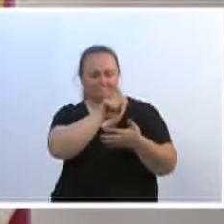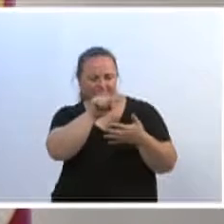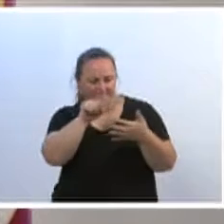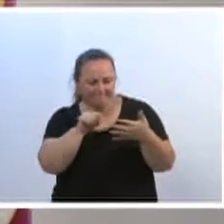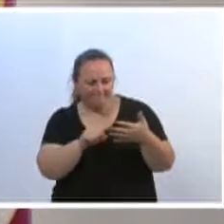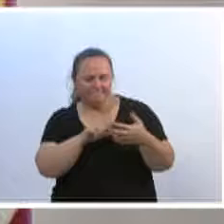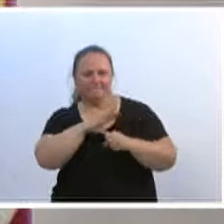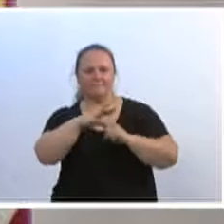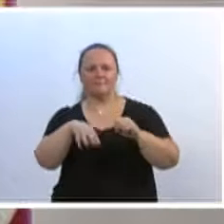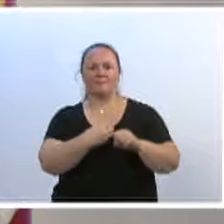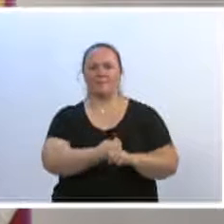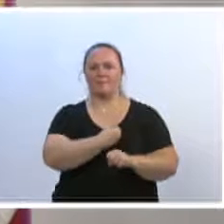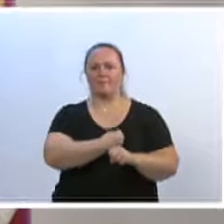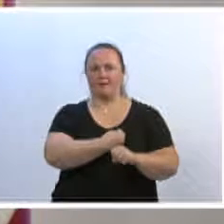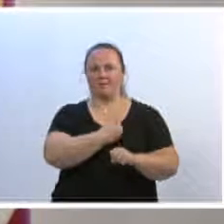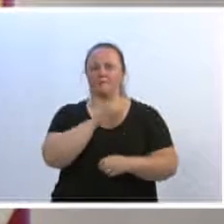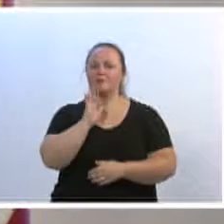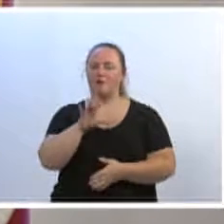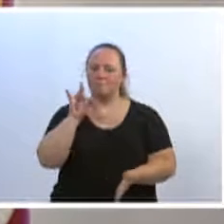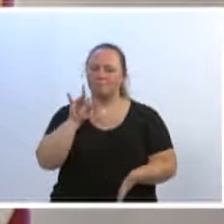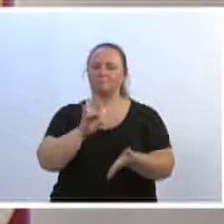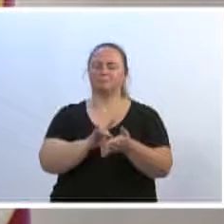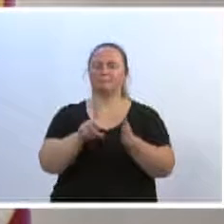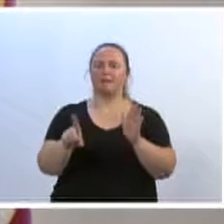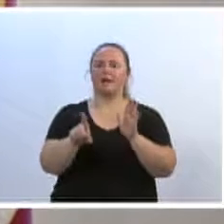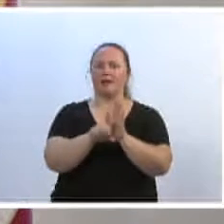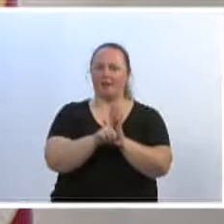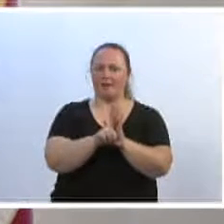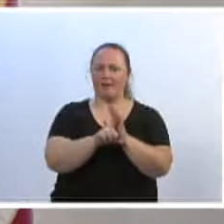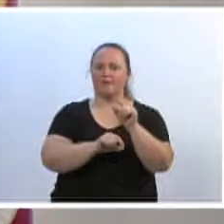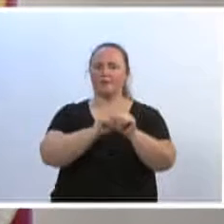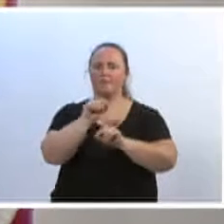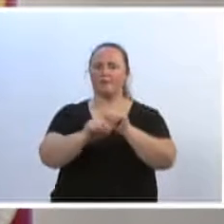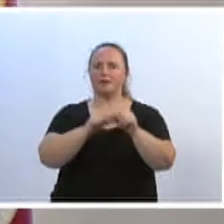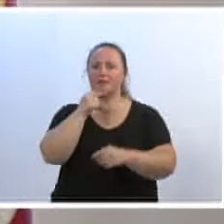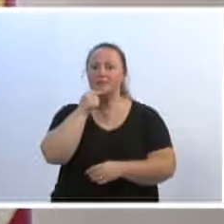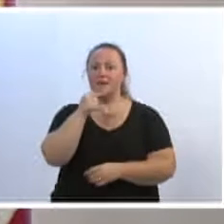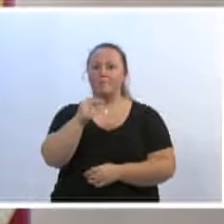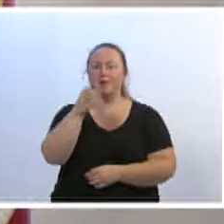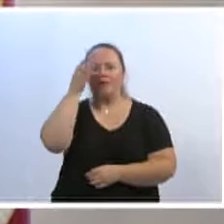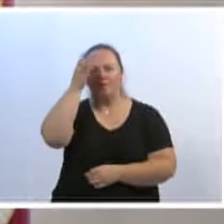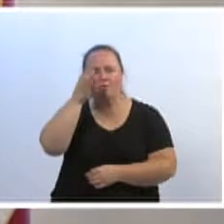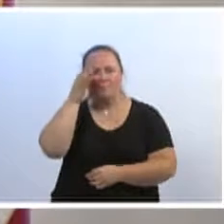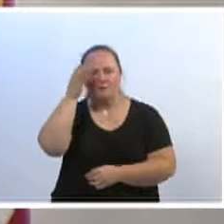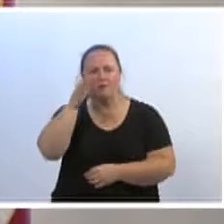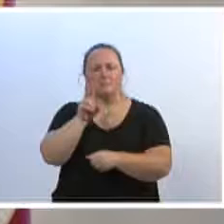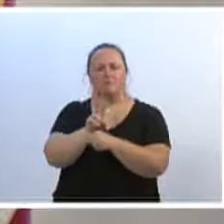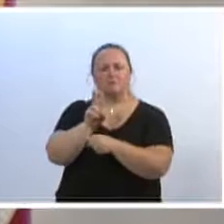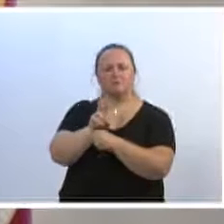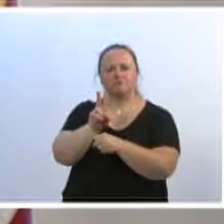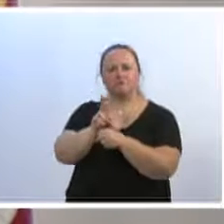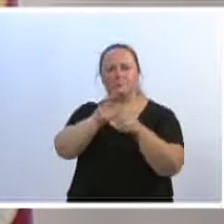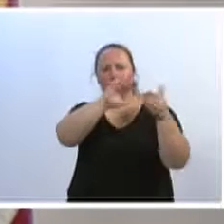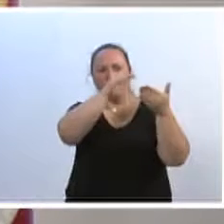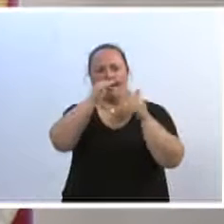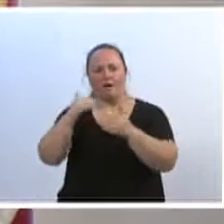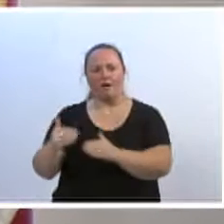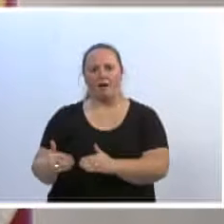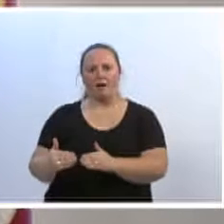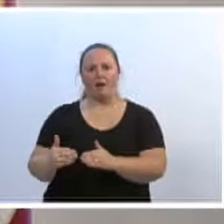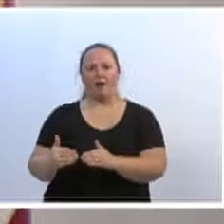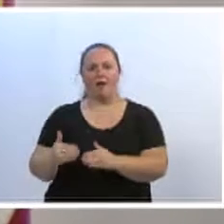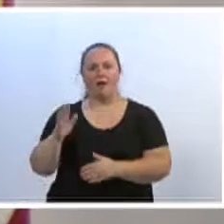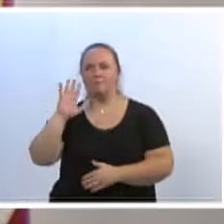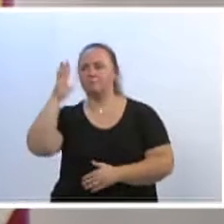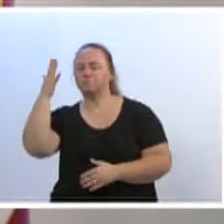ao meio ambiente, já instituímos uma lei municipal que instituiu a semana de conscientização à prevenção contra desastres associados a